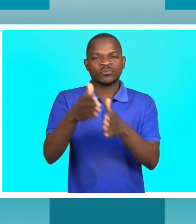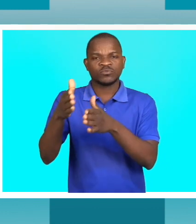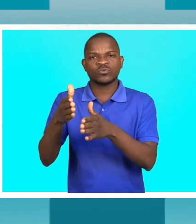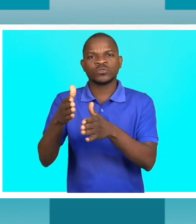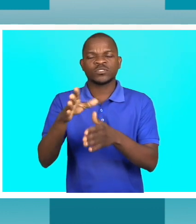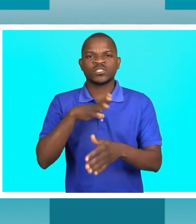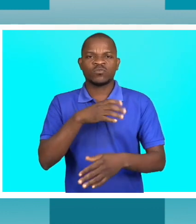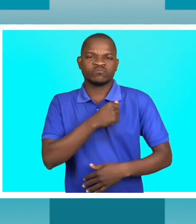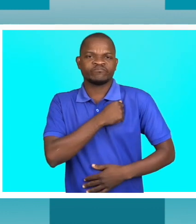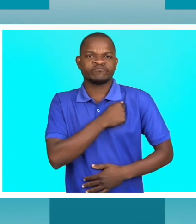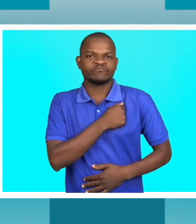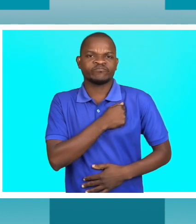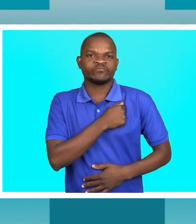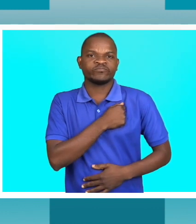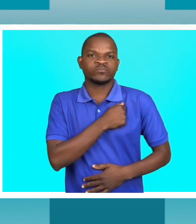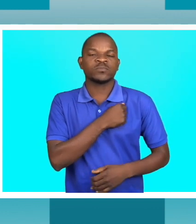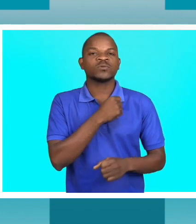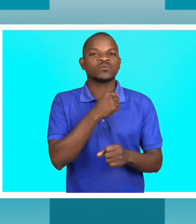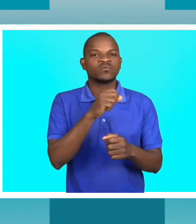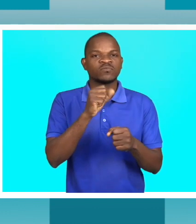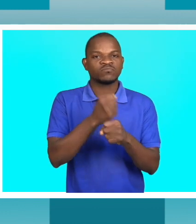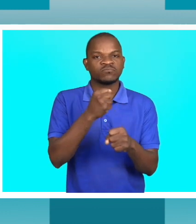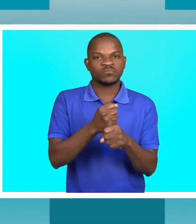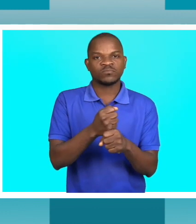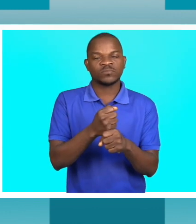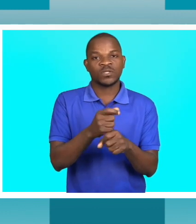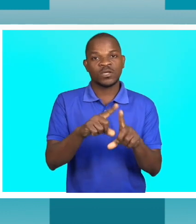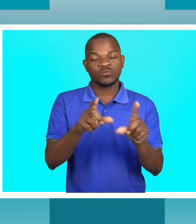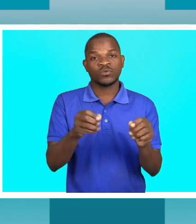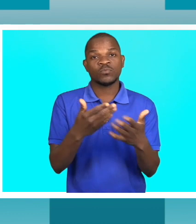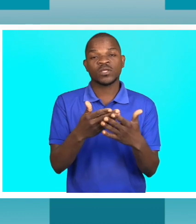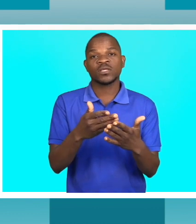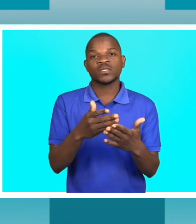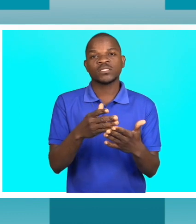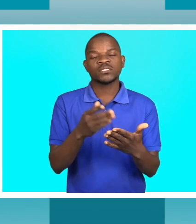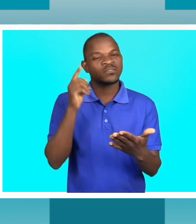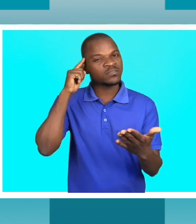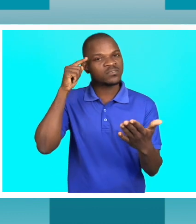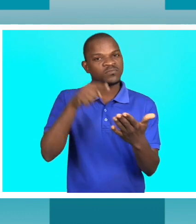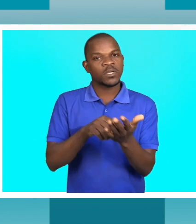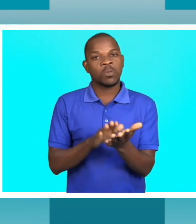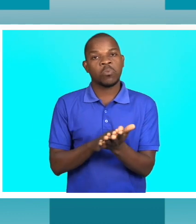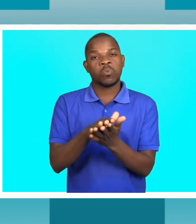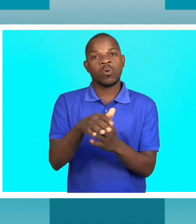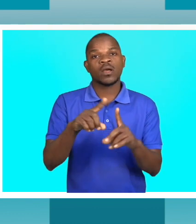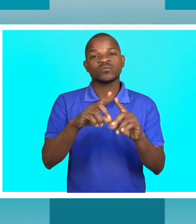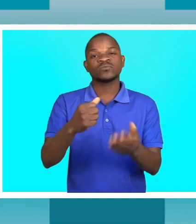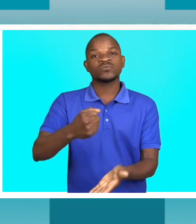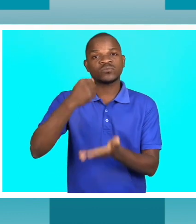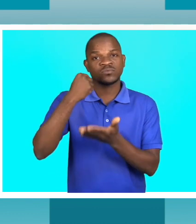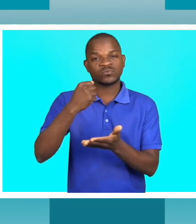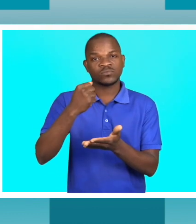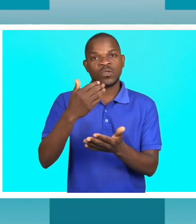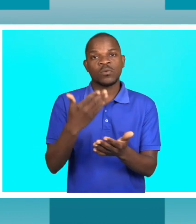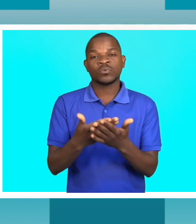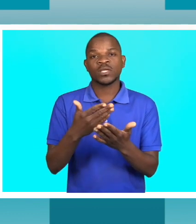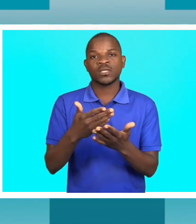que as pessoas tenham a mesma paixão que eu tenho pela causa. E, então, isto tem implicações, primeiro, financeiras, porque estamos